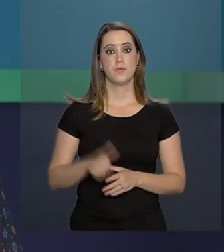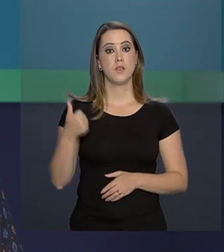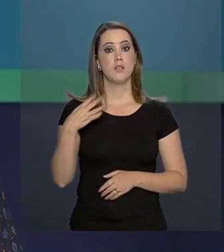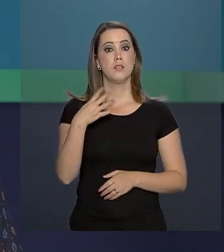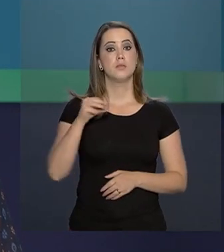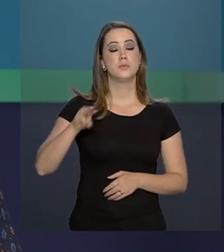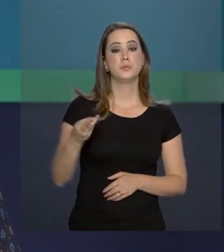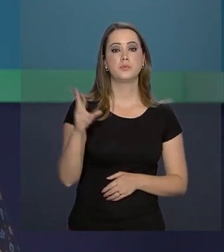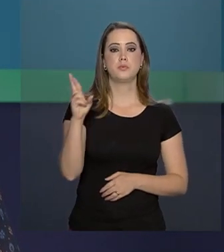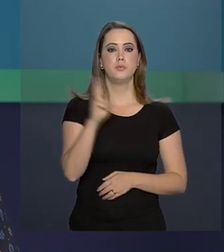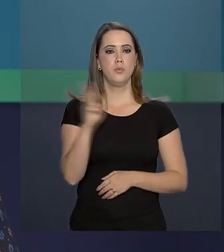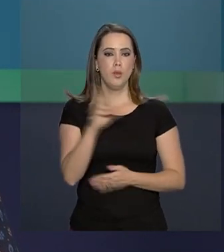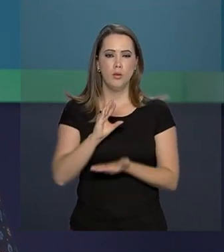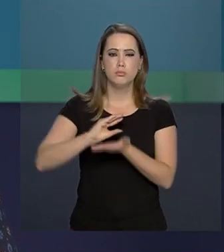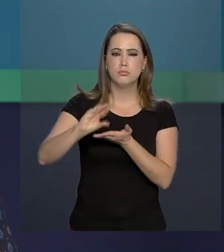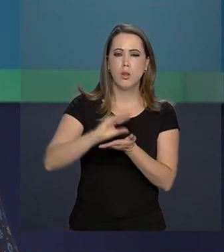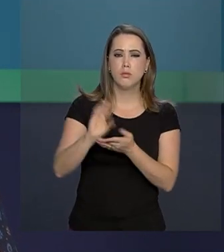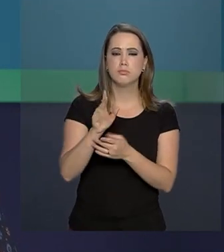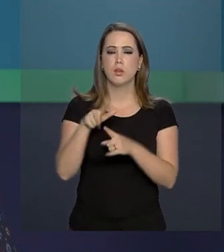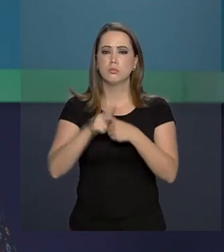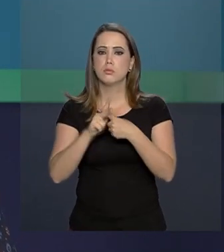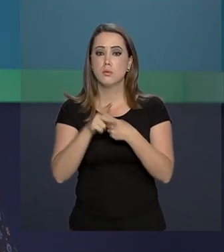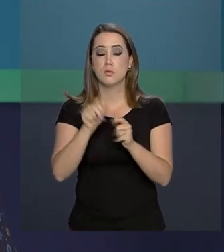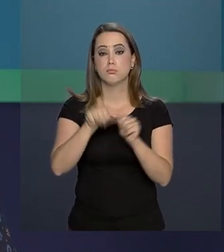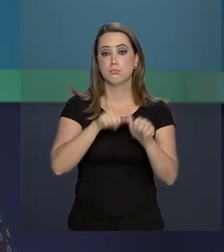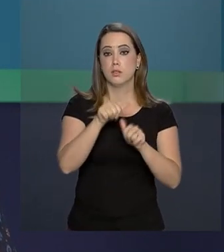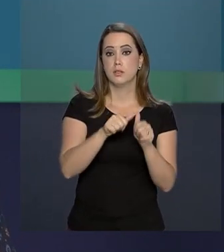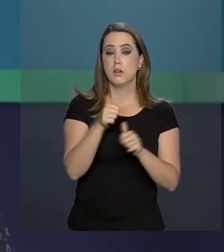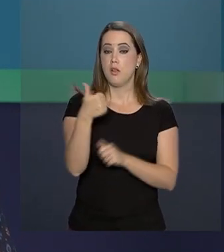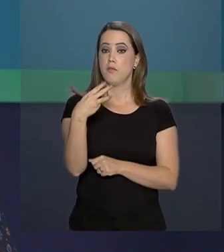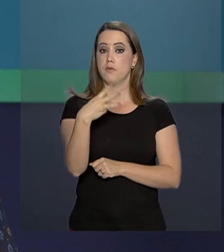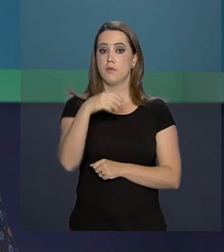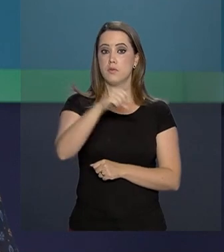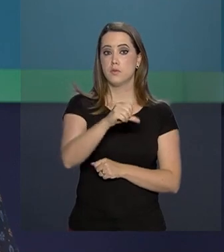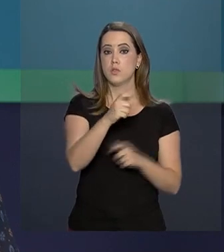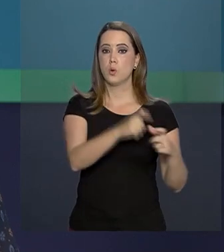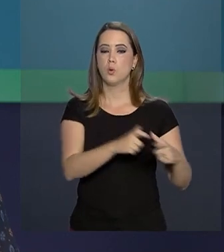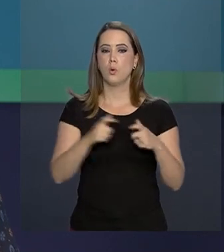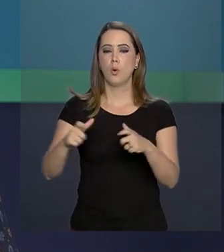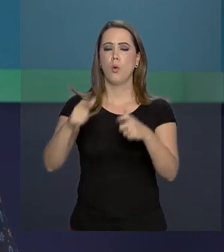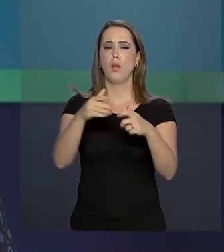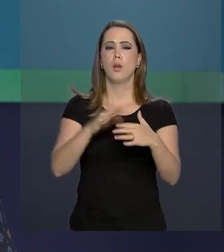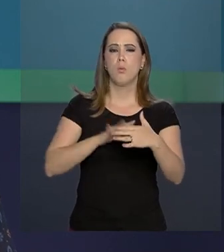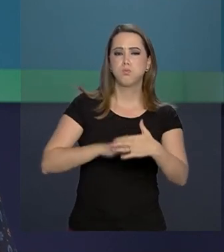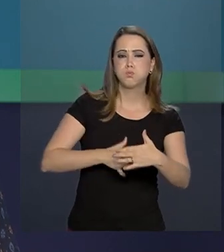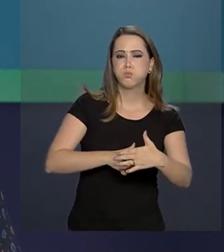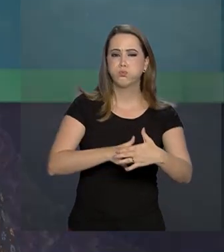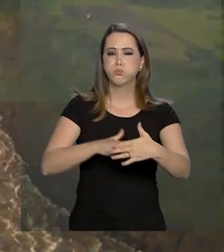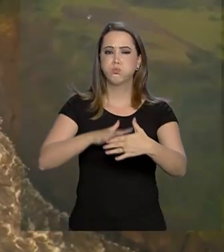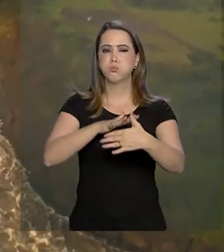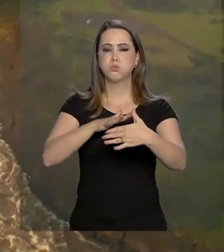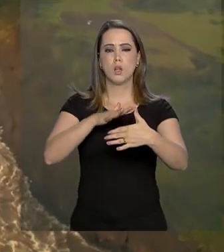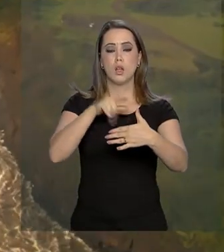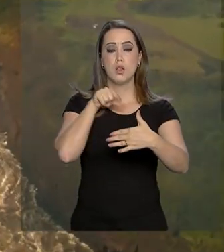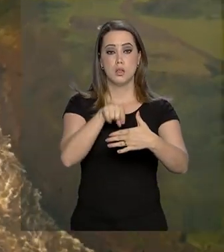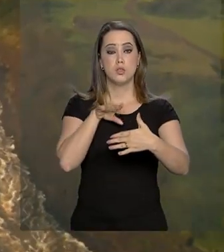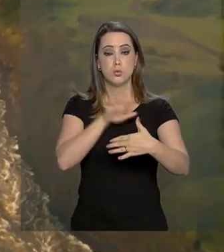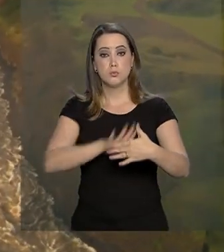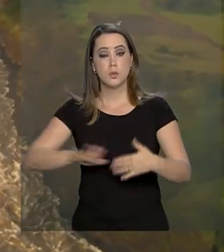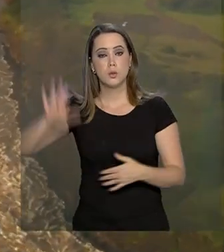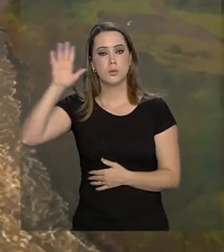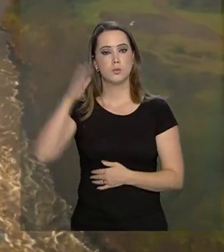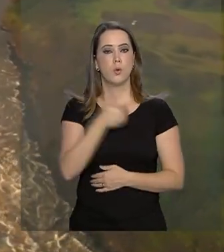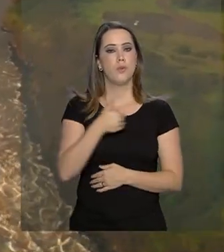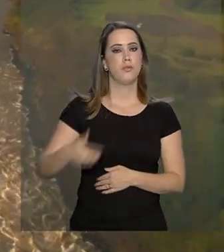140 milhões de reais vão garantir revitalização de 139 barragens da União em todo o país e governo federal inicia